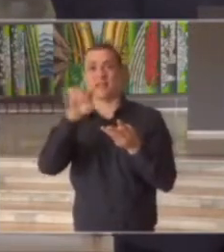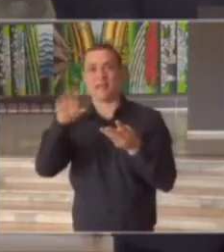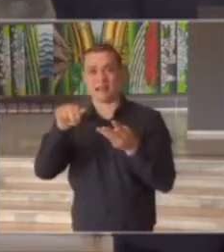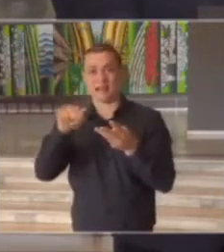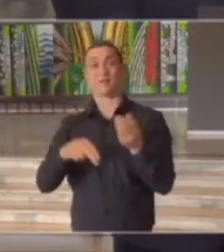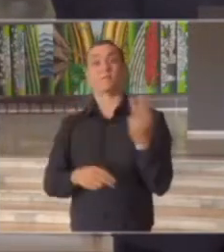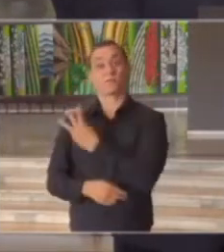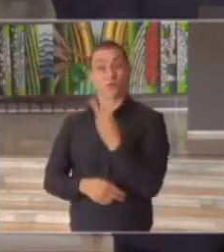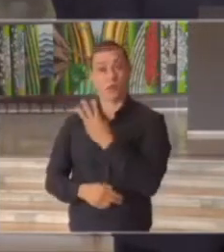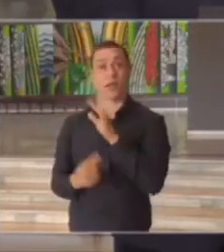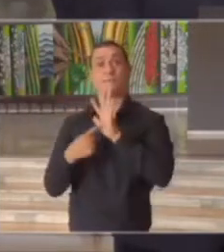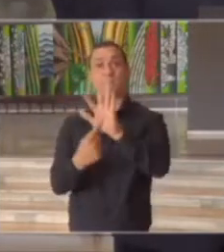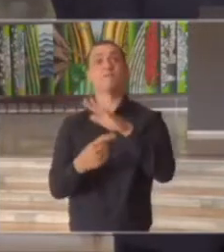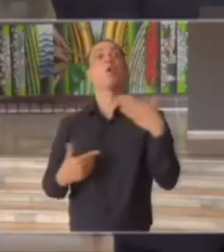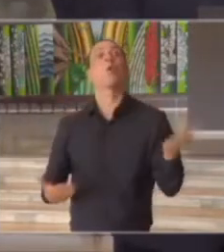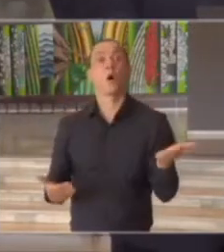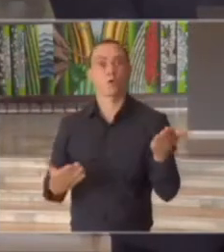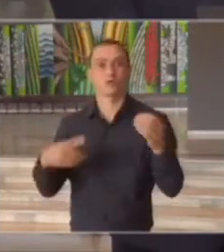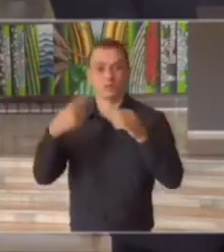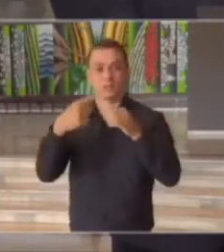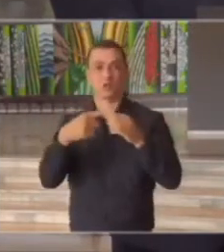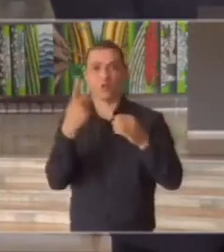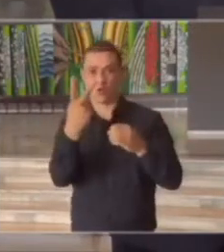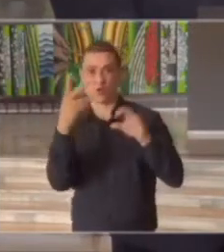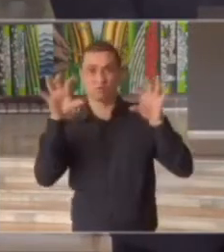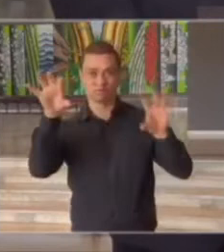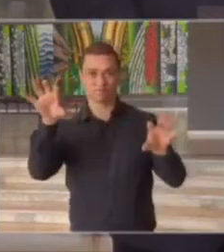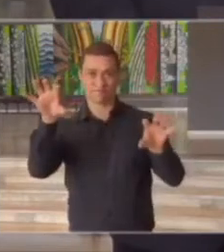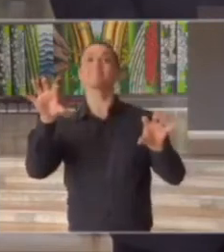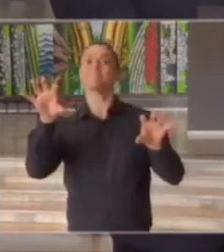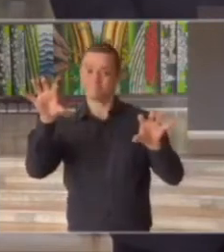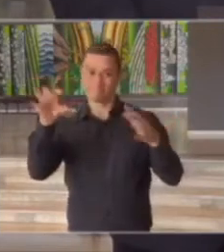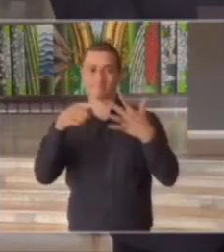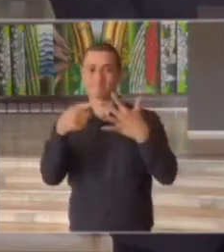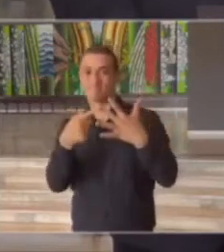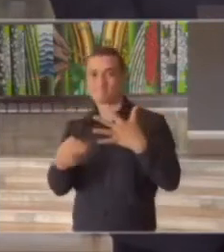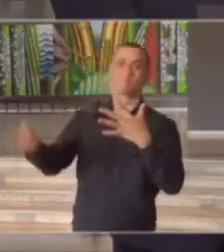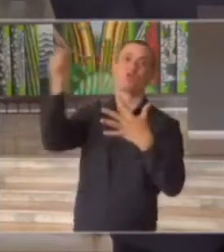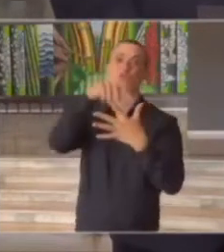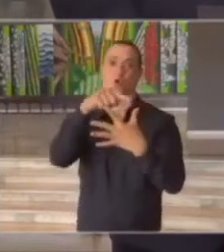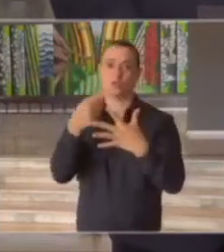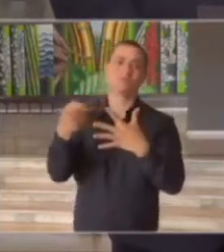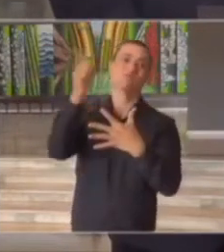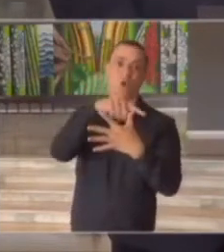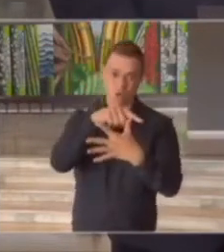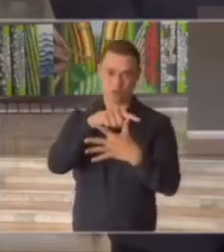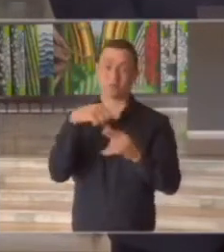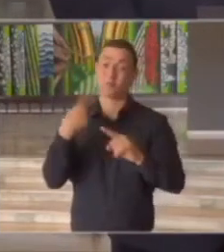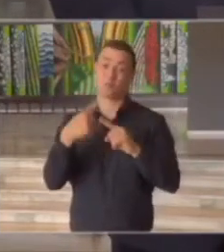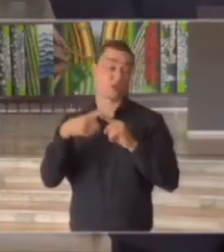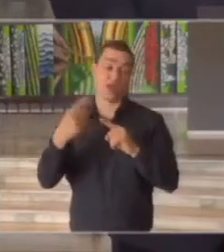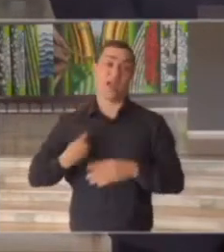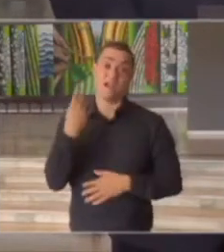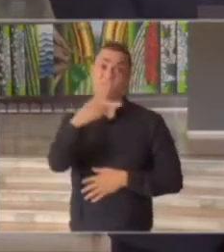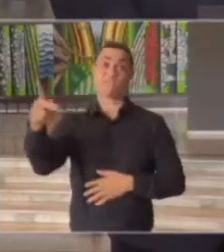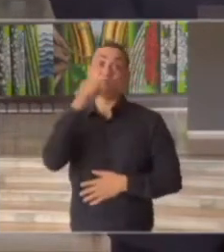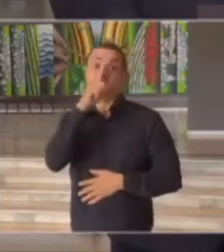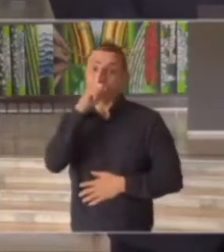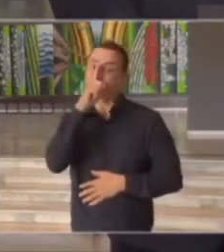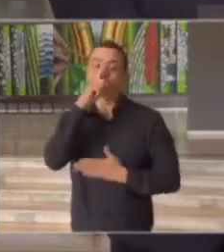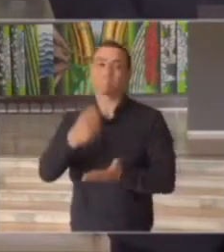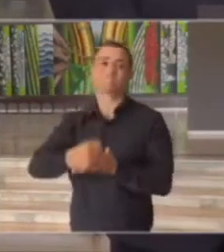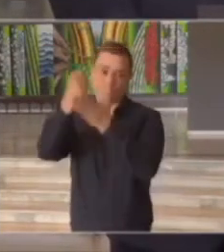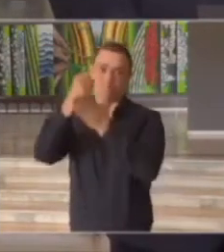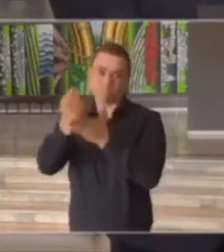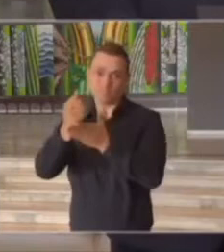para salvar vidas e protegerem as suas populações eu tenho absoluta convicção de que prefeitas e prefeitos